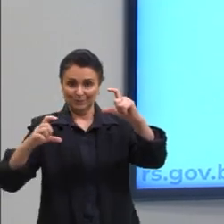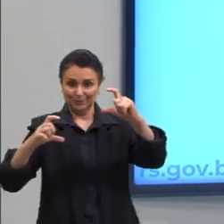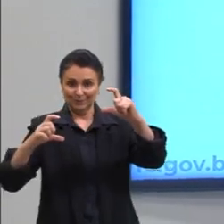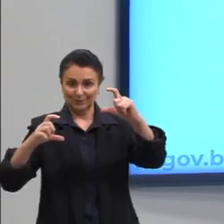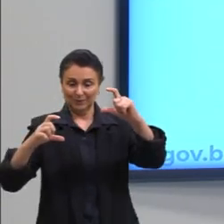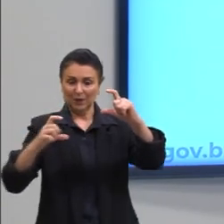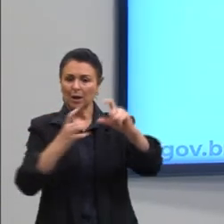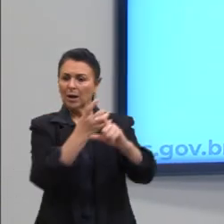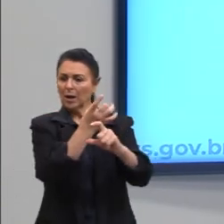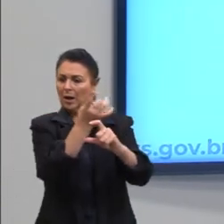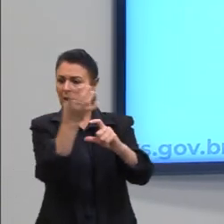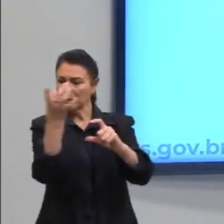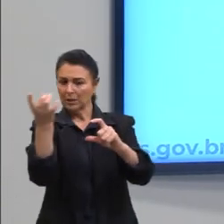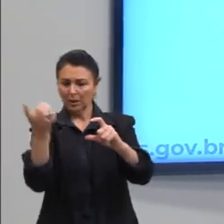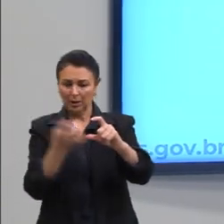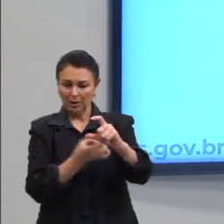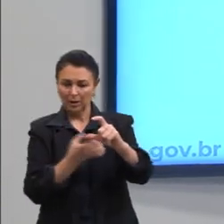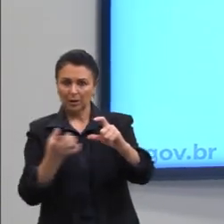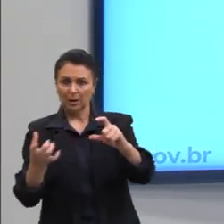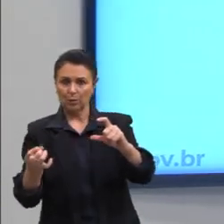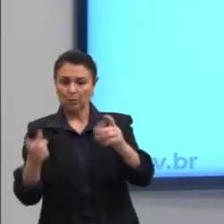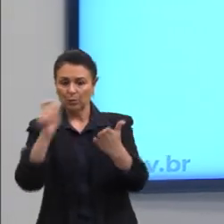em cada um escrito uma